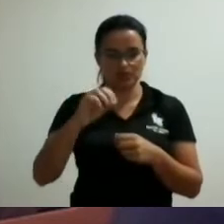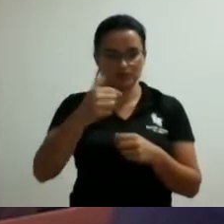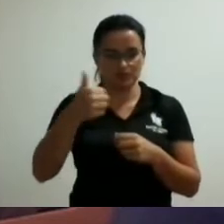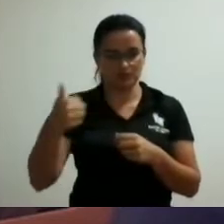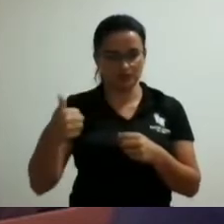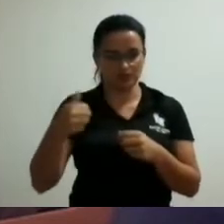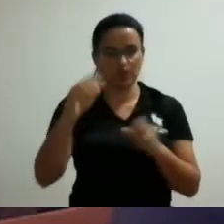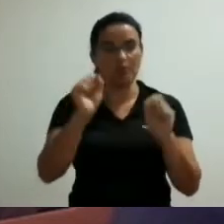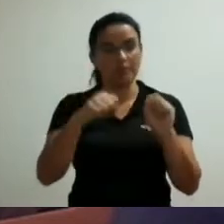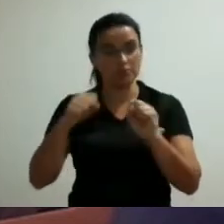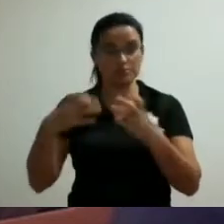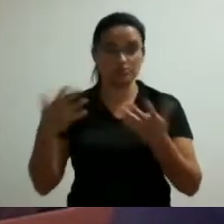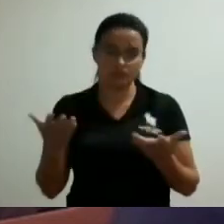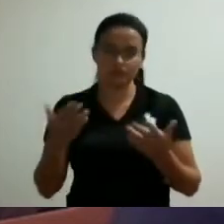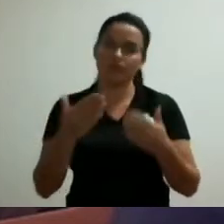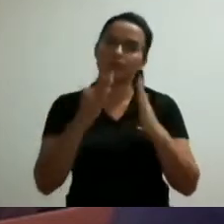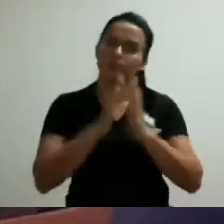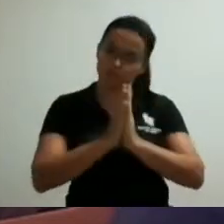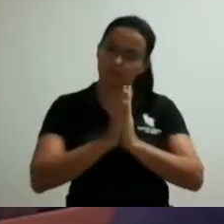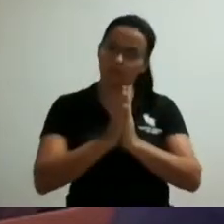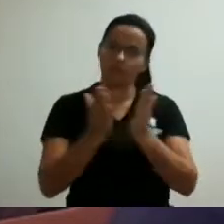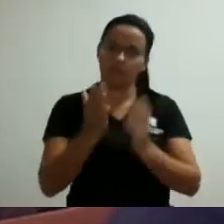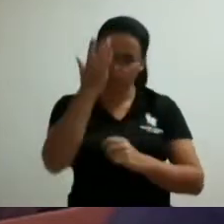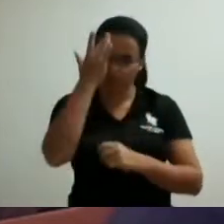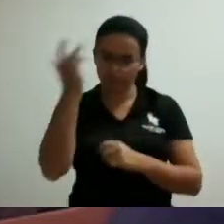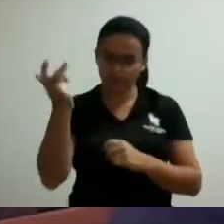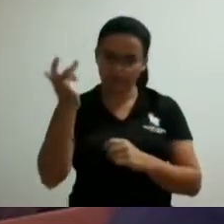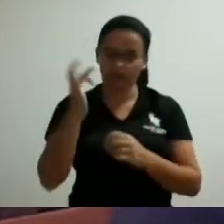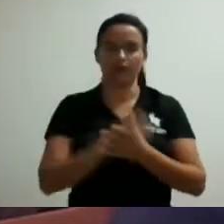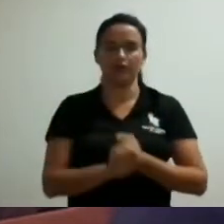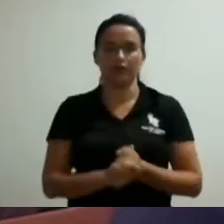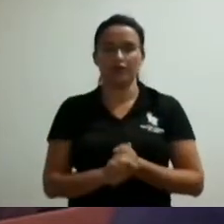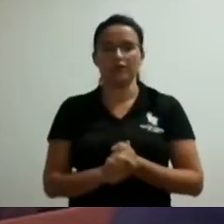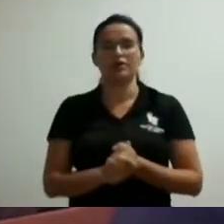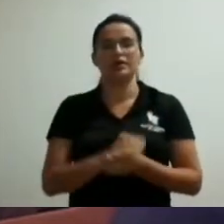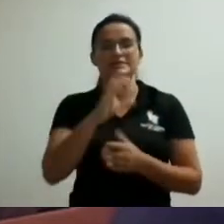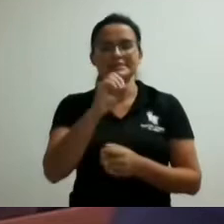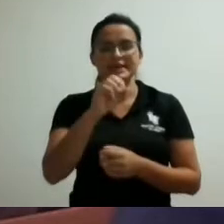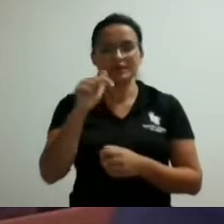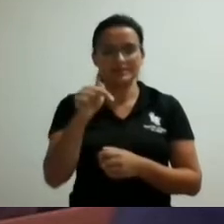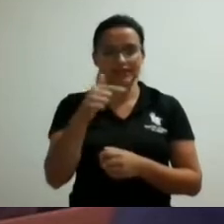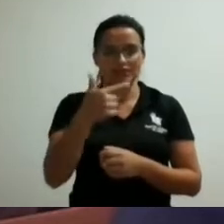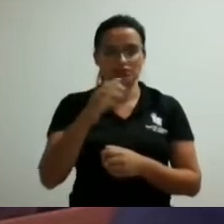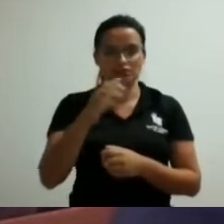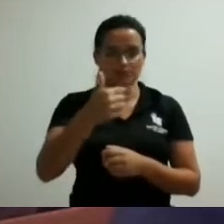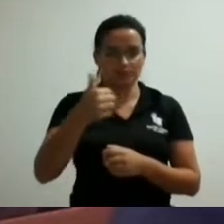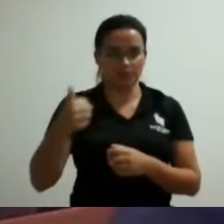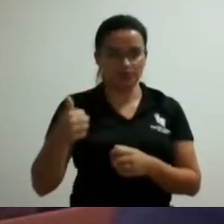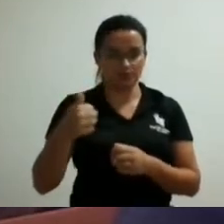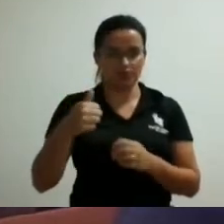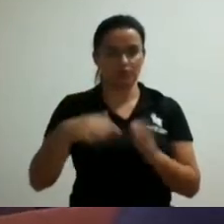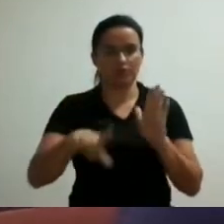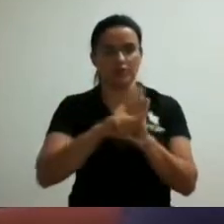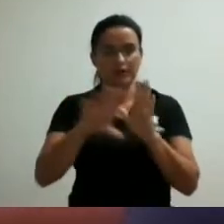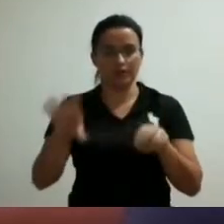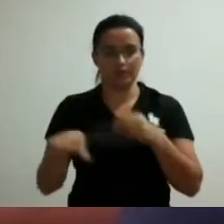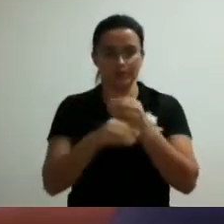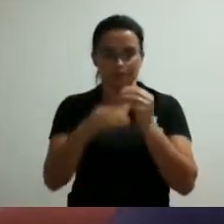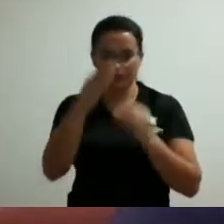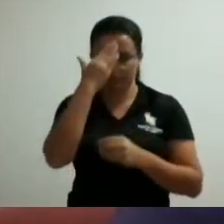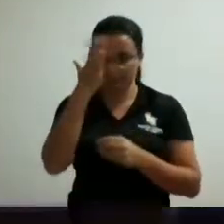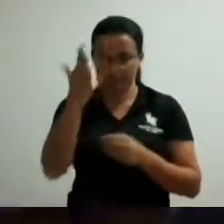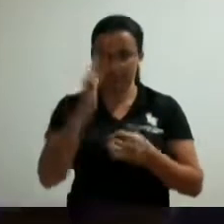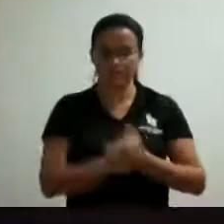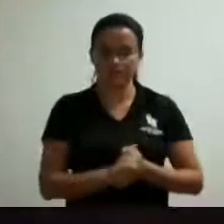condições por favor que venha amanhã por gentileza 07-2021 lei complementar obrigada só em